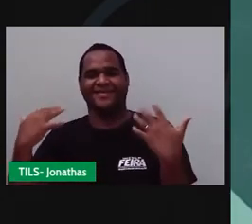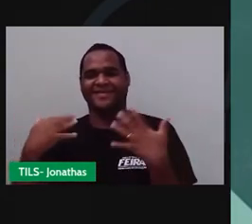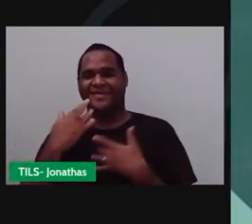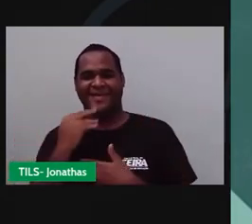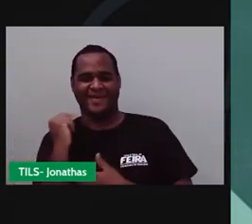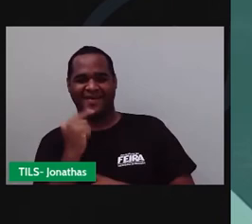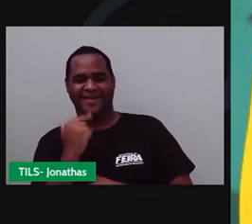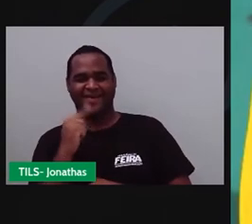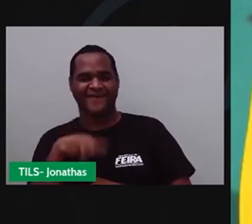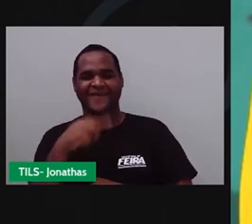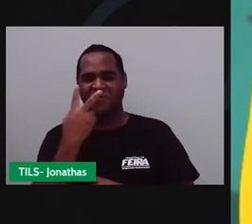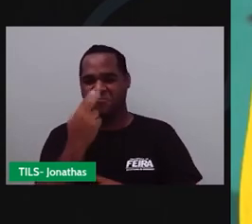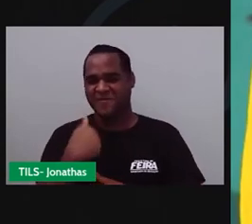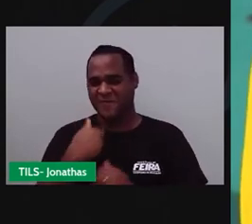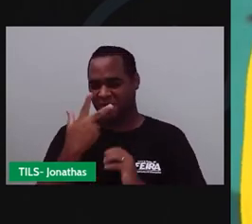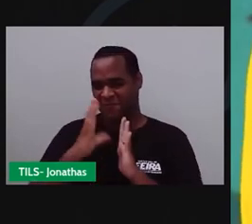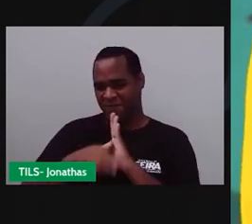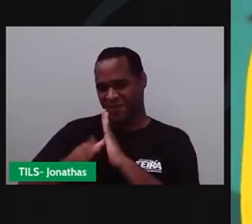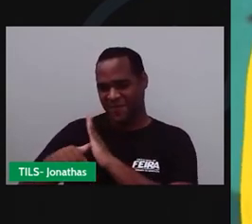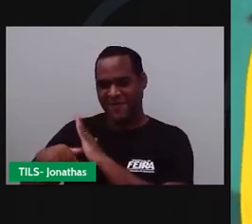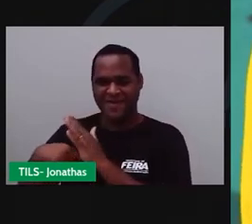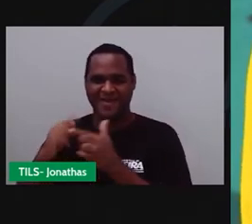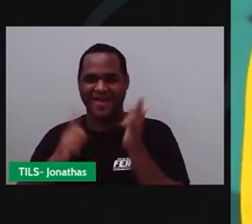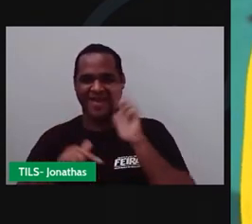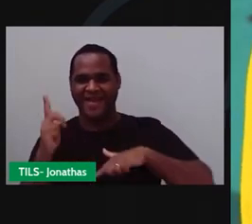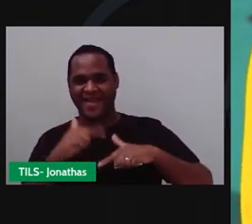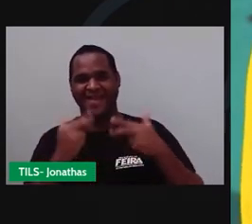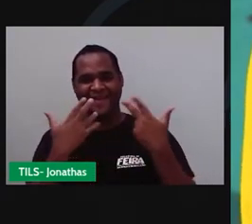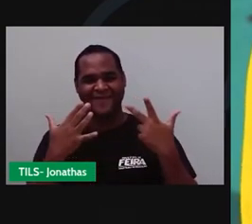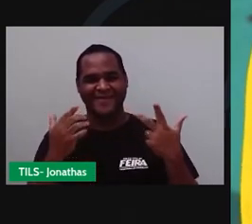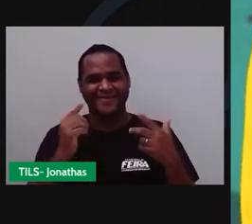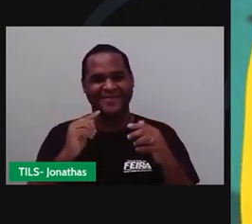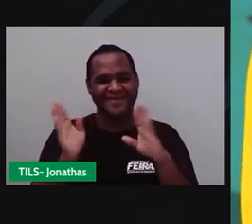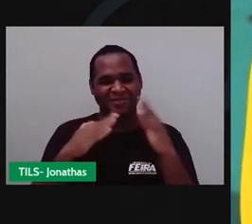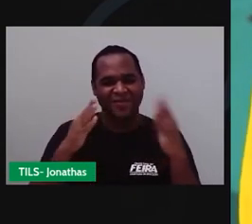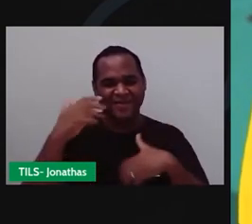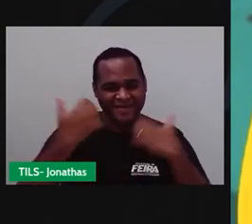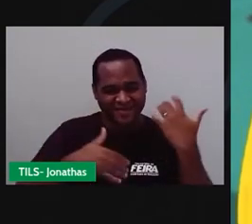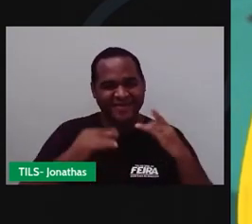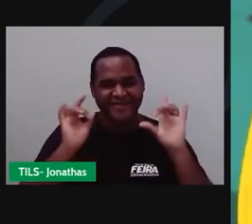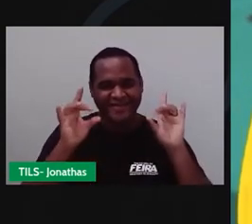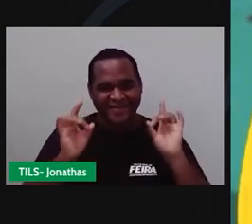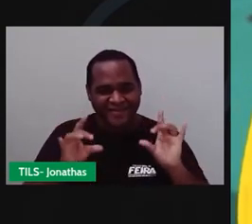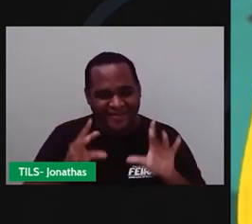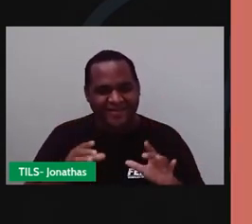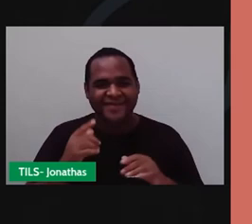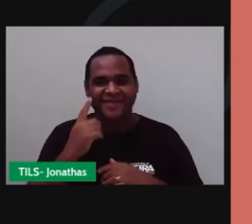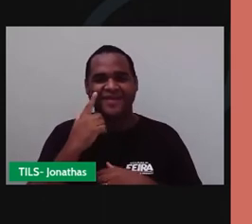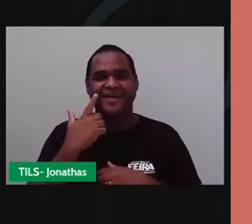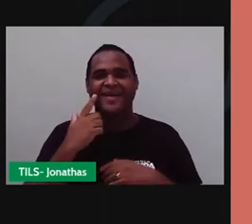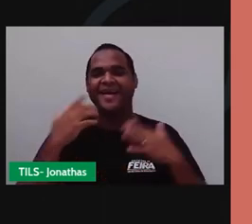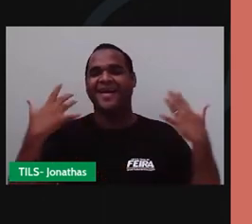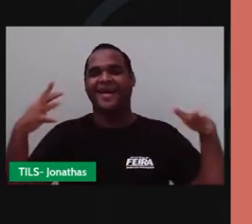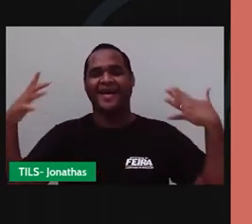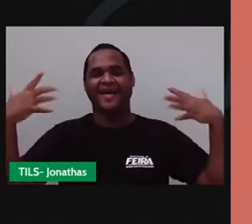Ele me roubou completamente a cena. Muito bem, isso Vai, Romano!